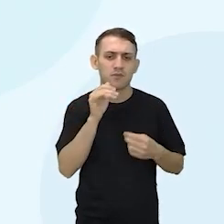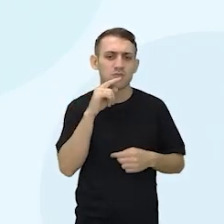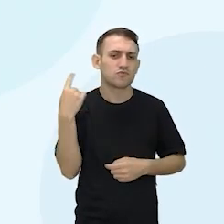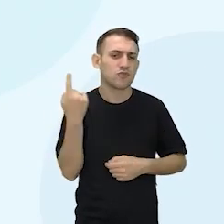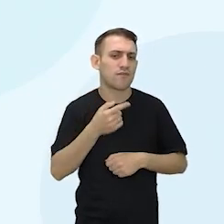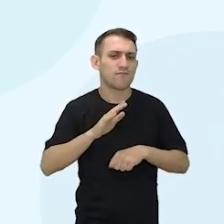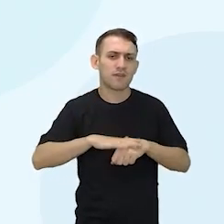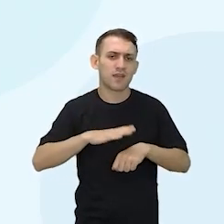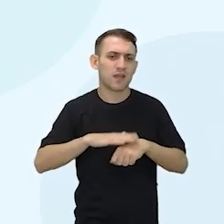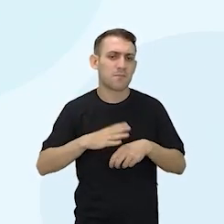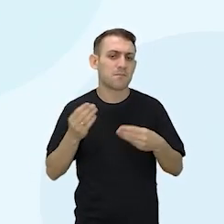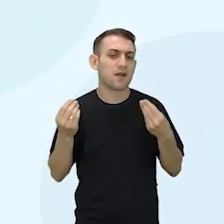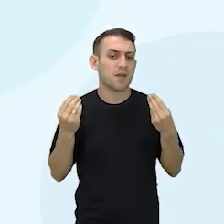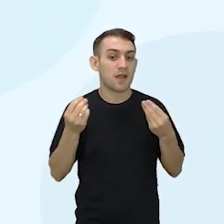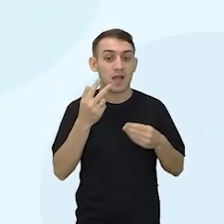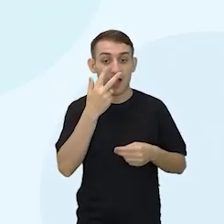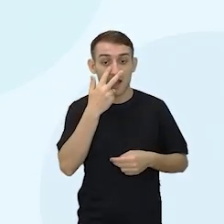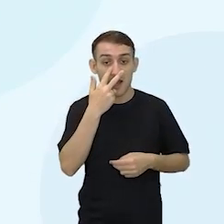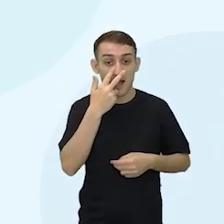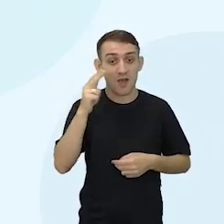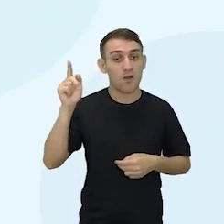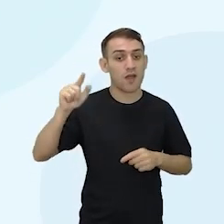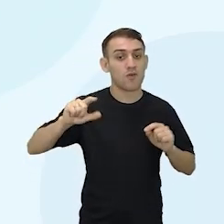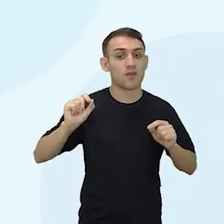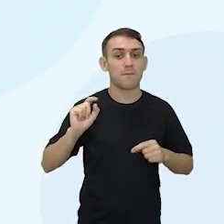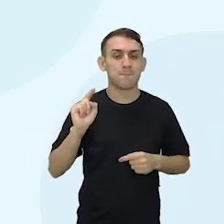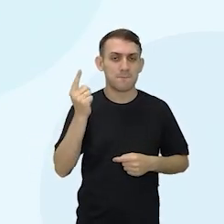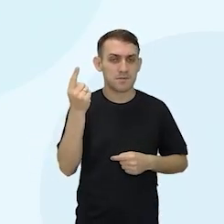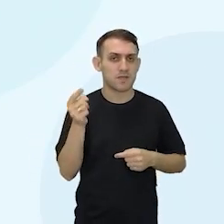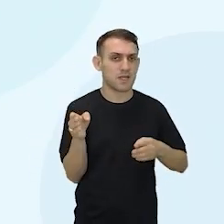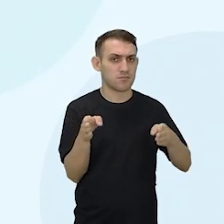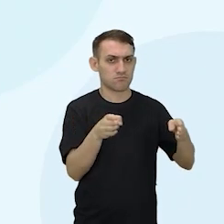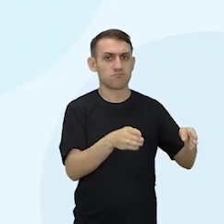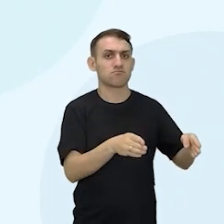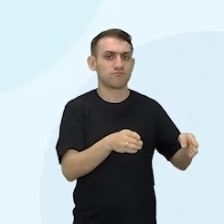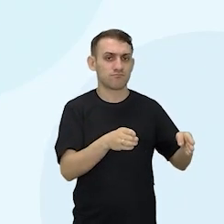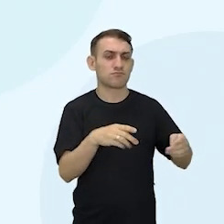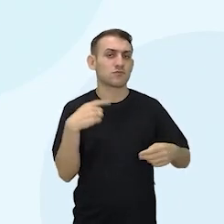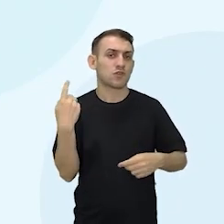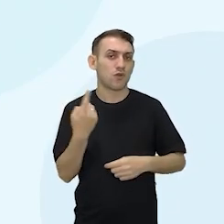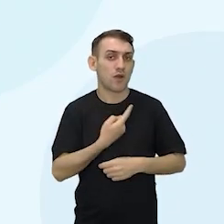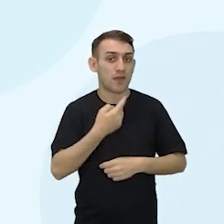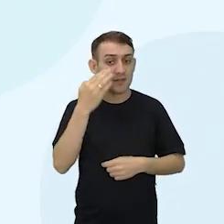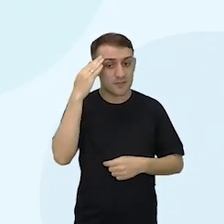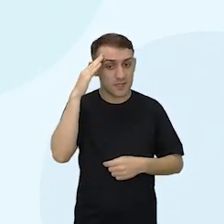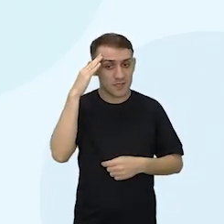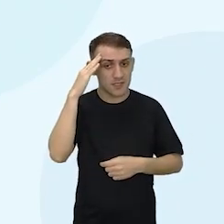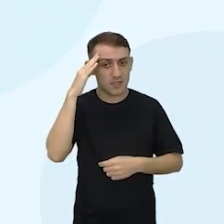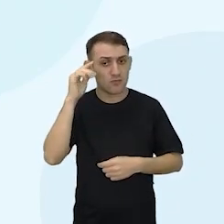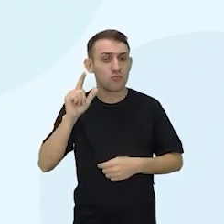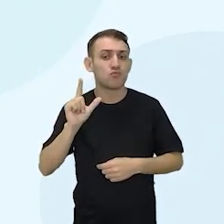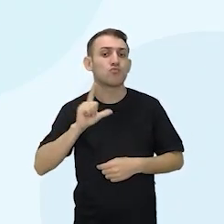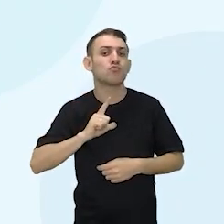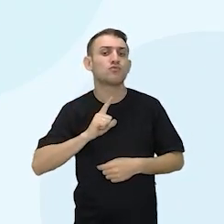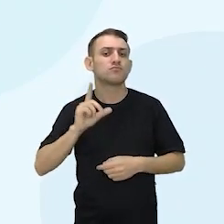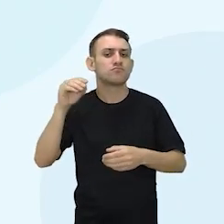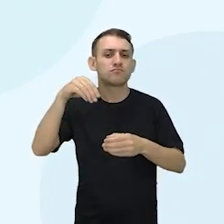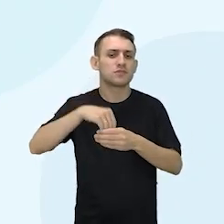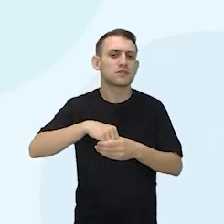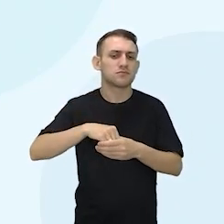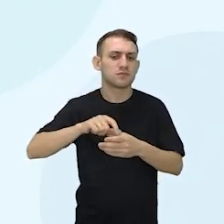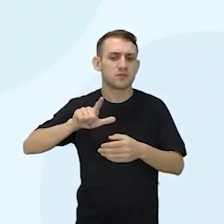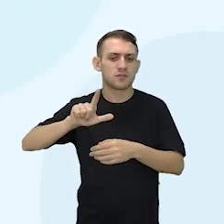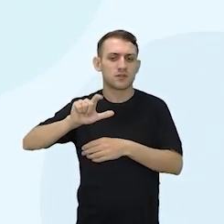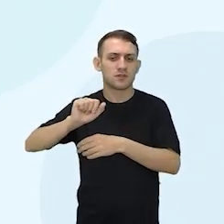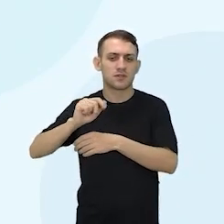fizemos. Eu acho que essa foi a primeira parte. Entender o que ia para o lapbook. E, gente,